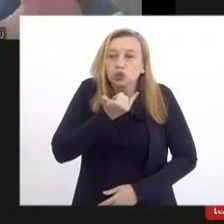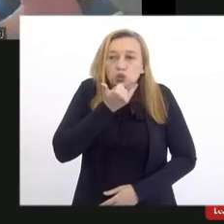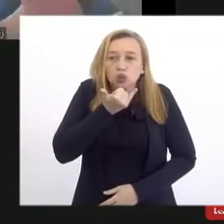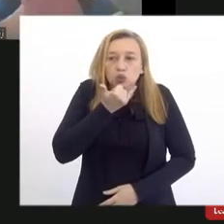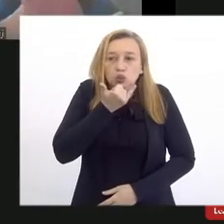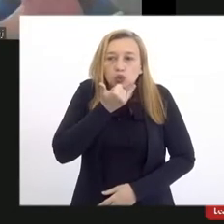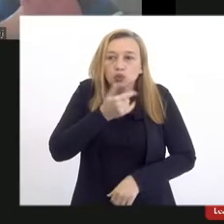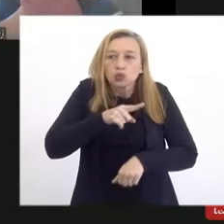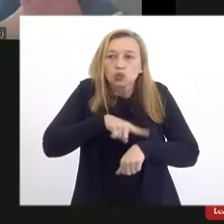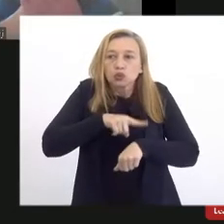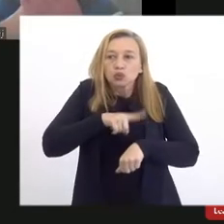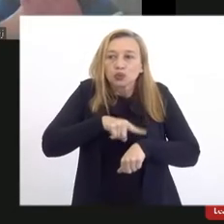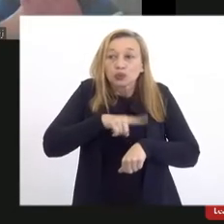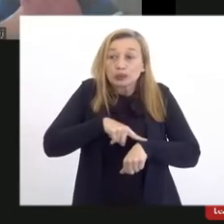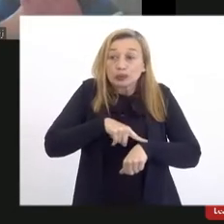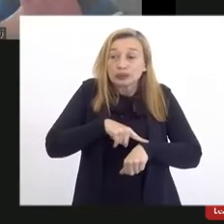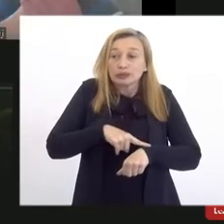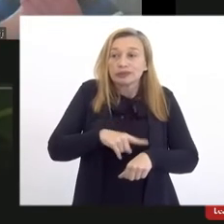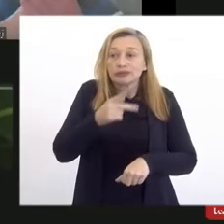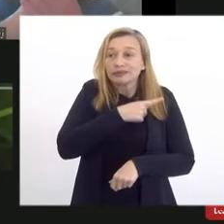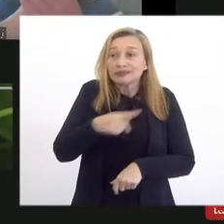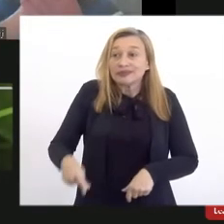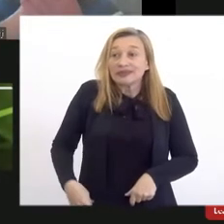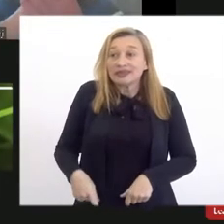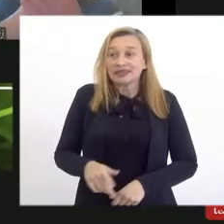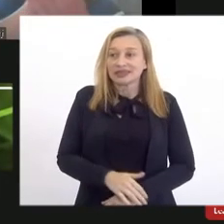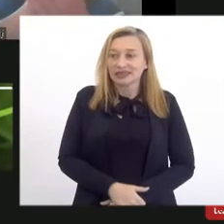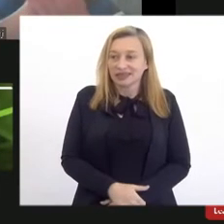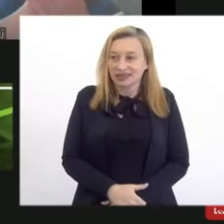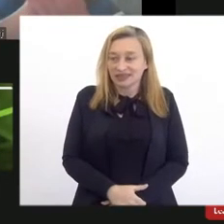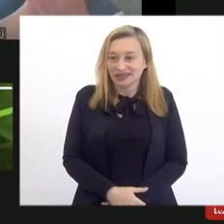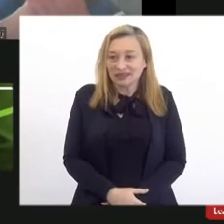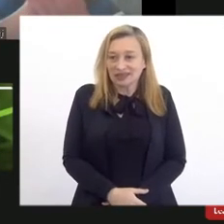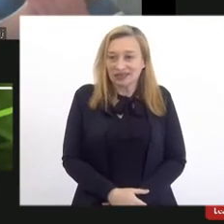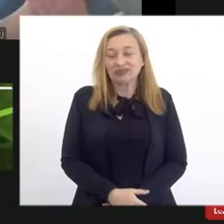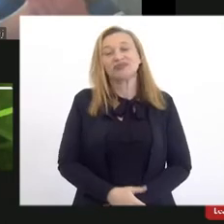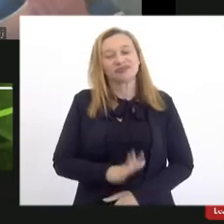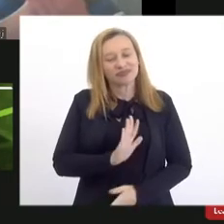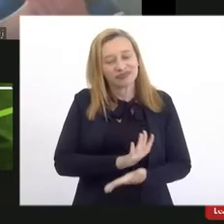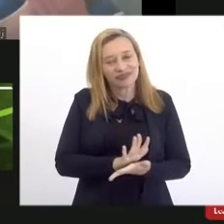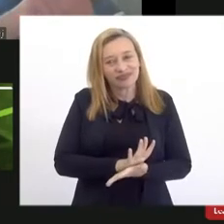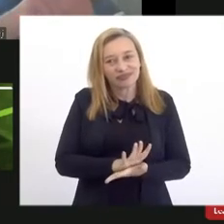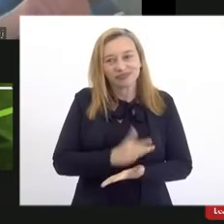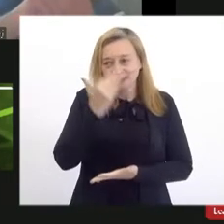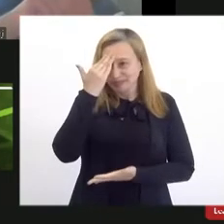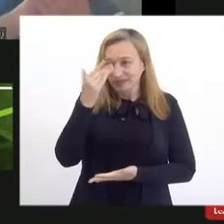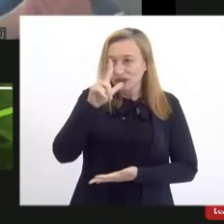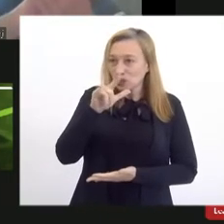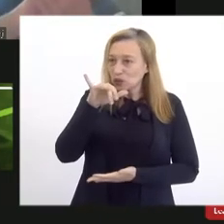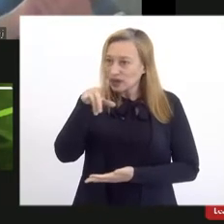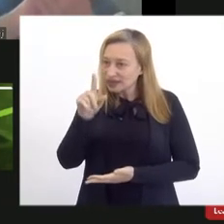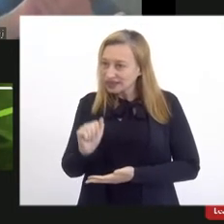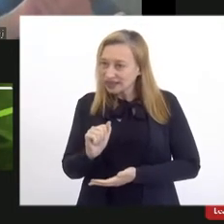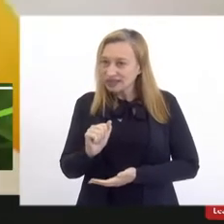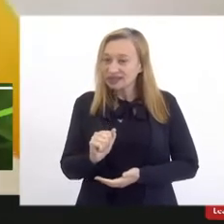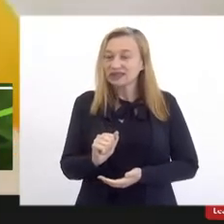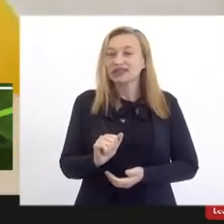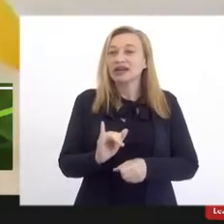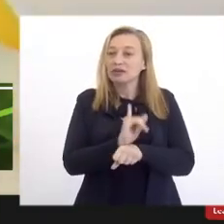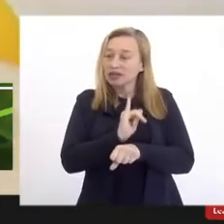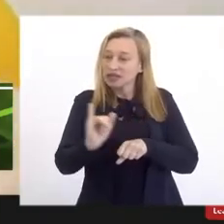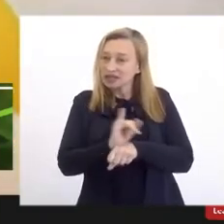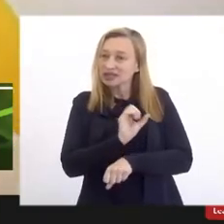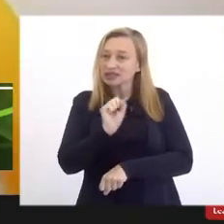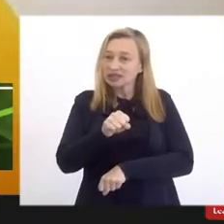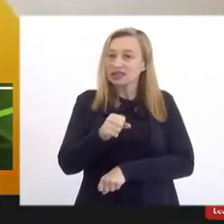ultrapassei muito tempo, presidente. nada, obrigado, Luanda. Estava planejado mesmo